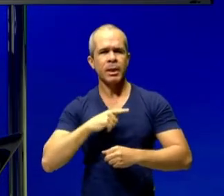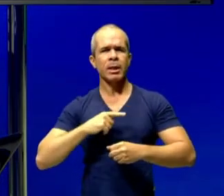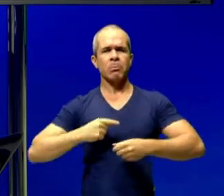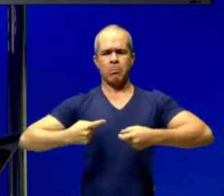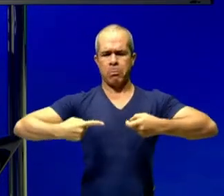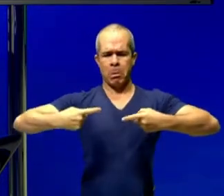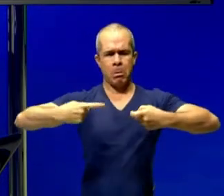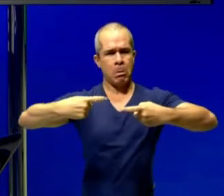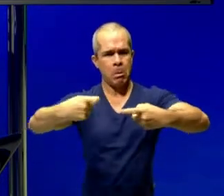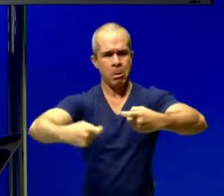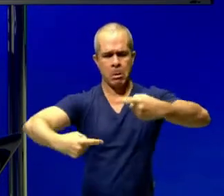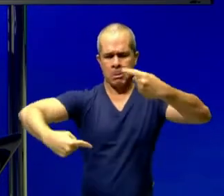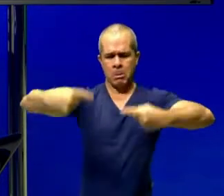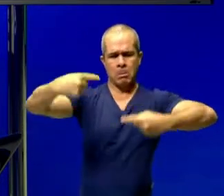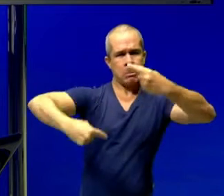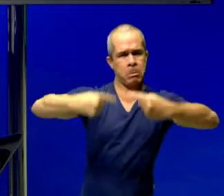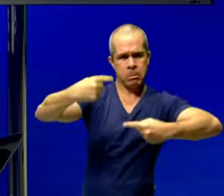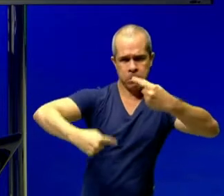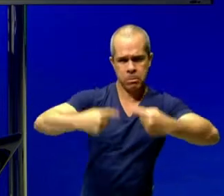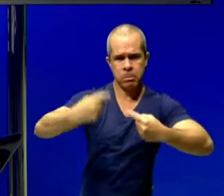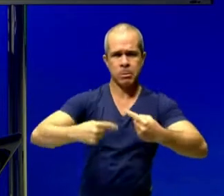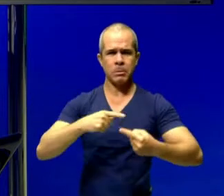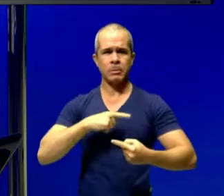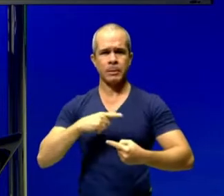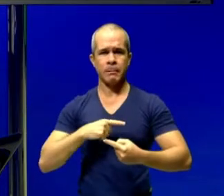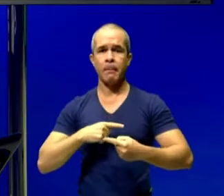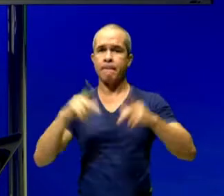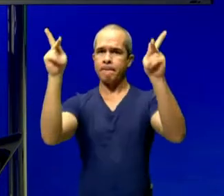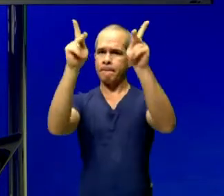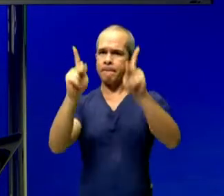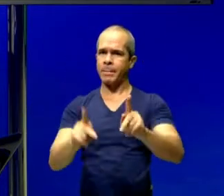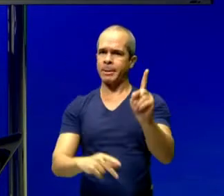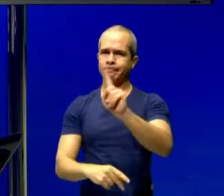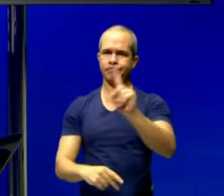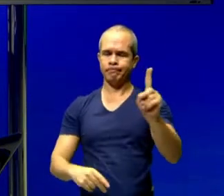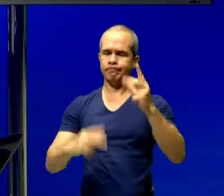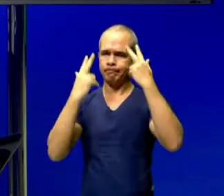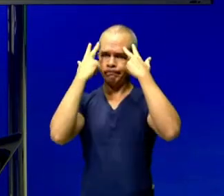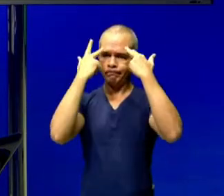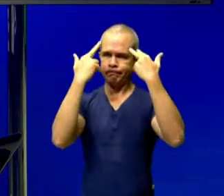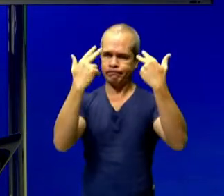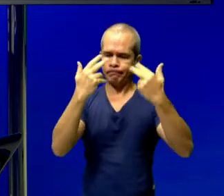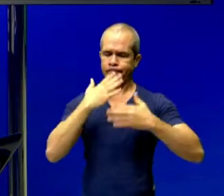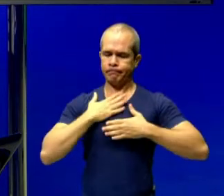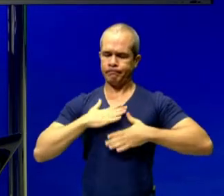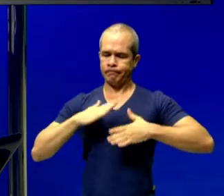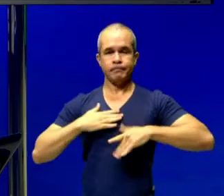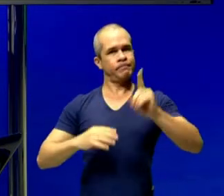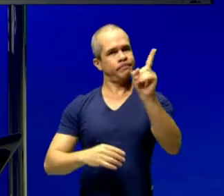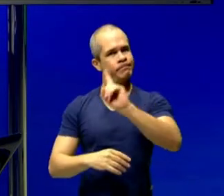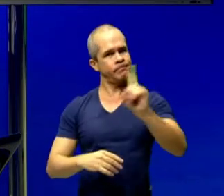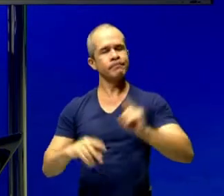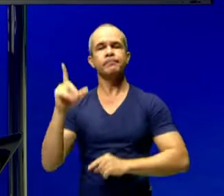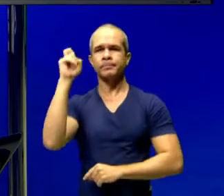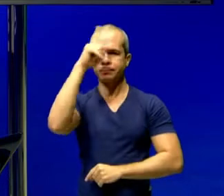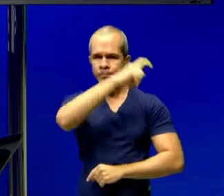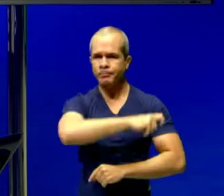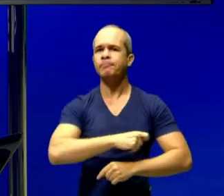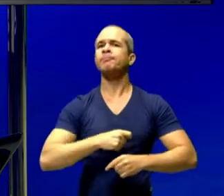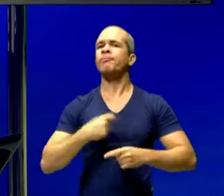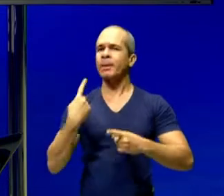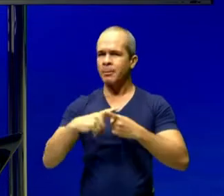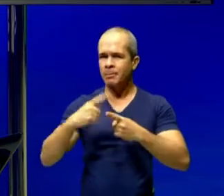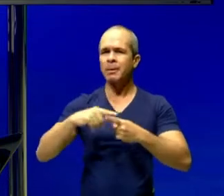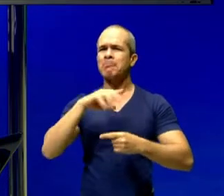armada. Não foi um processo pacífico, foi um processo complicado,